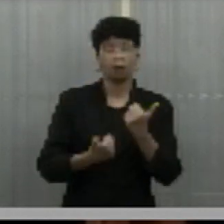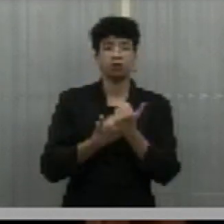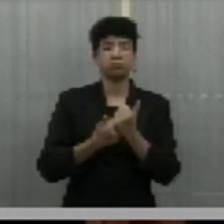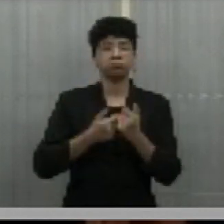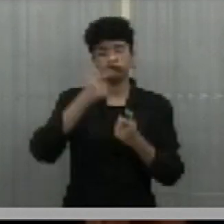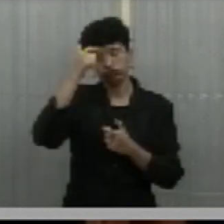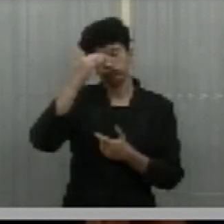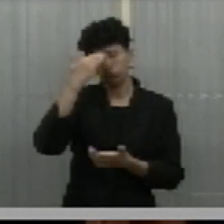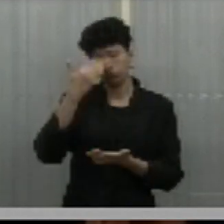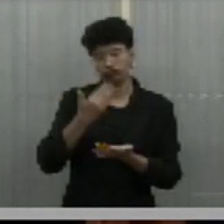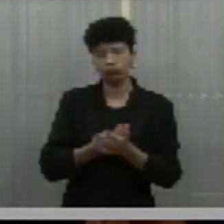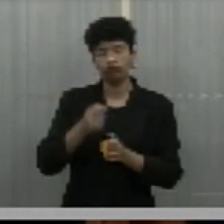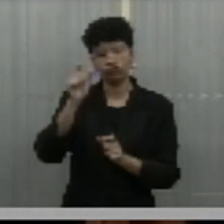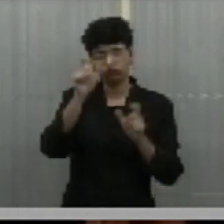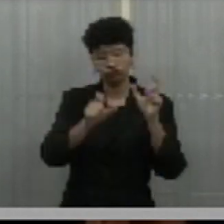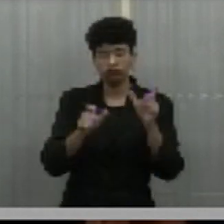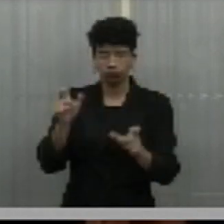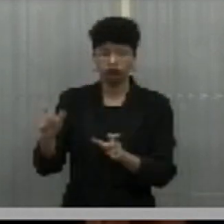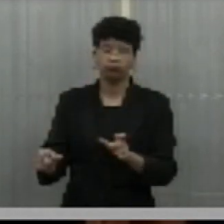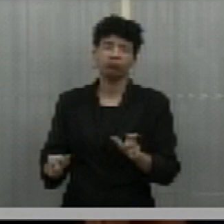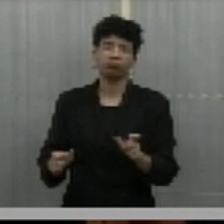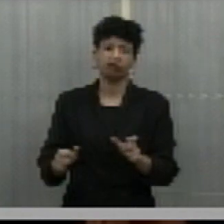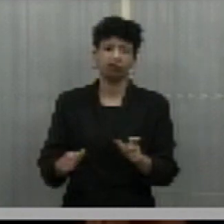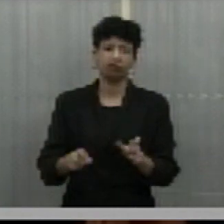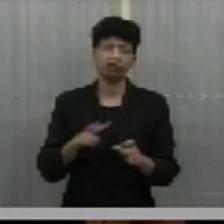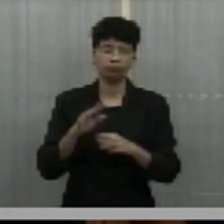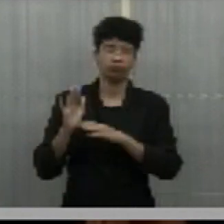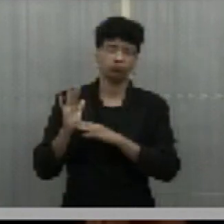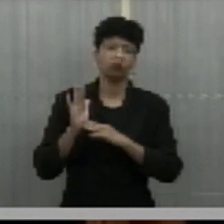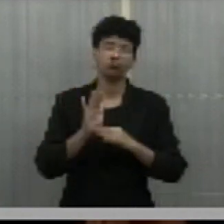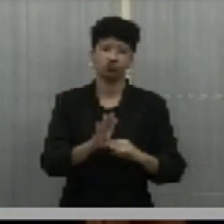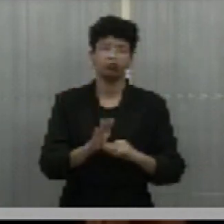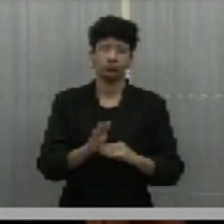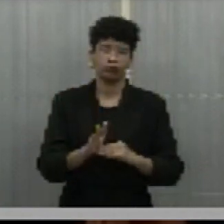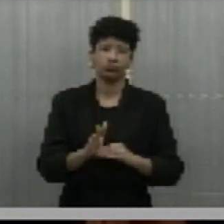eu acredito que a Vossa Excelência vai nos ajudar